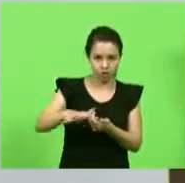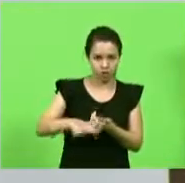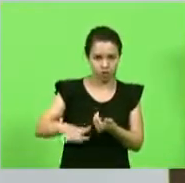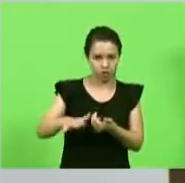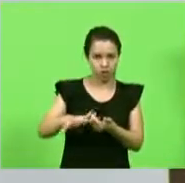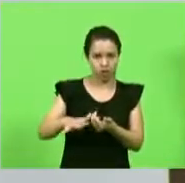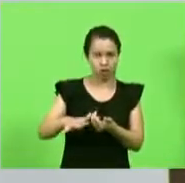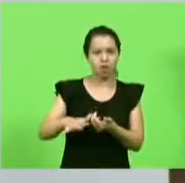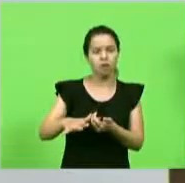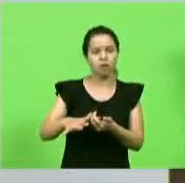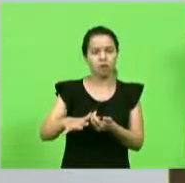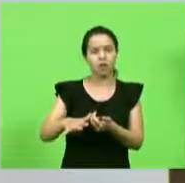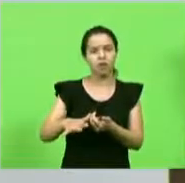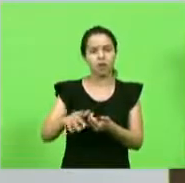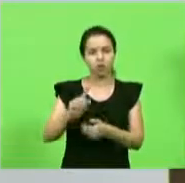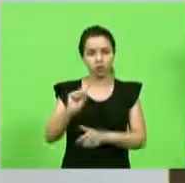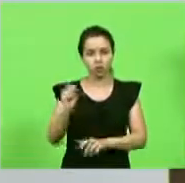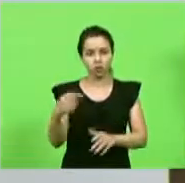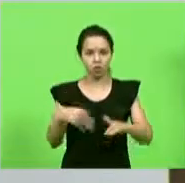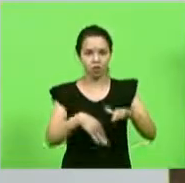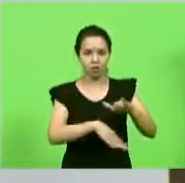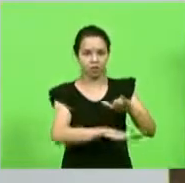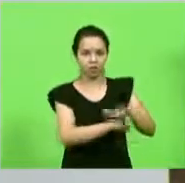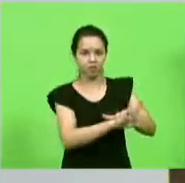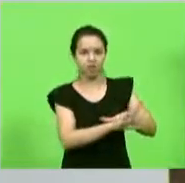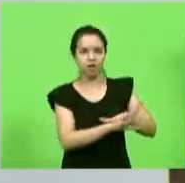investigação que tinha sobre ele.